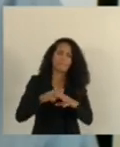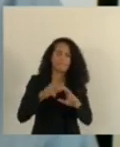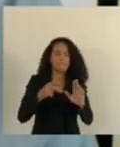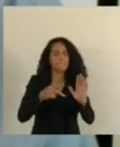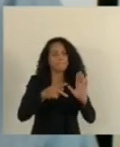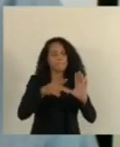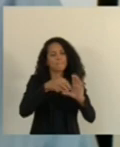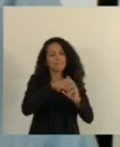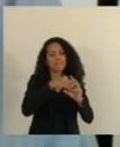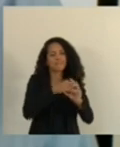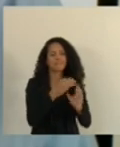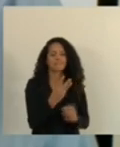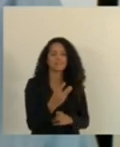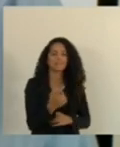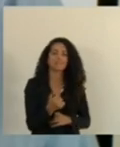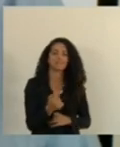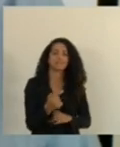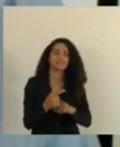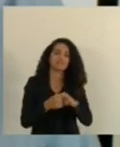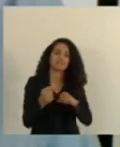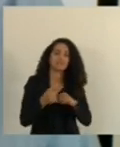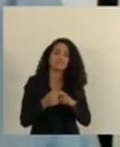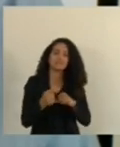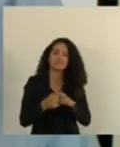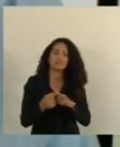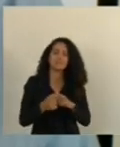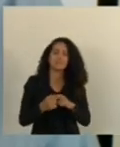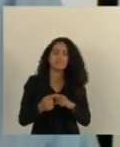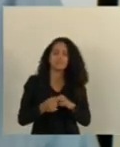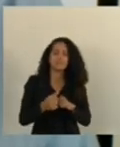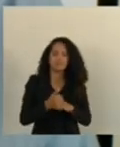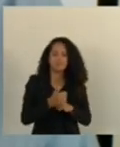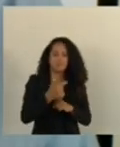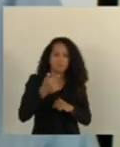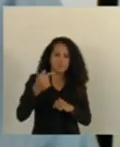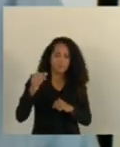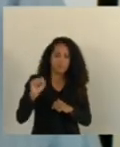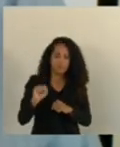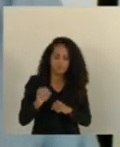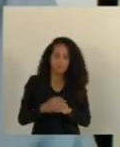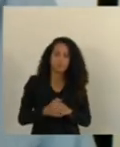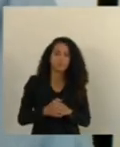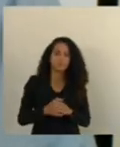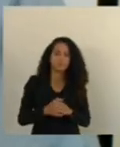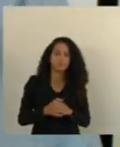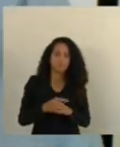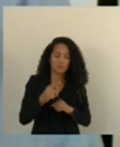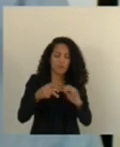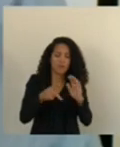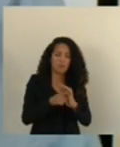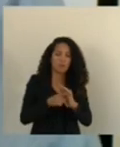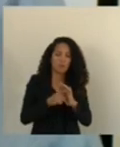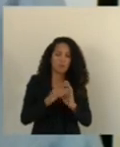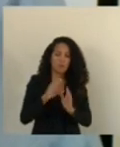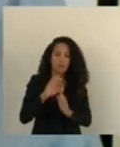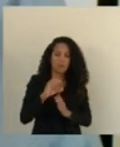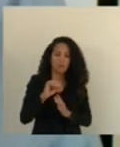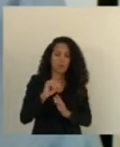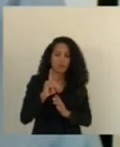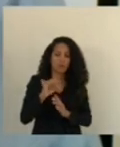artigo 37 de todos da lei federal número 8.078 de onde setembro de 1990 que é o Código de Defesa do Consumidor